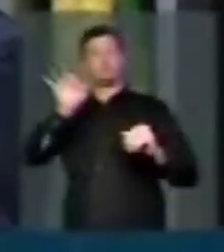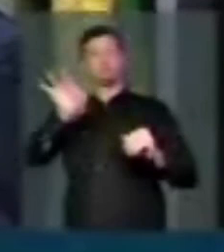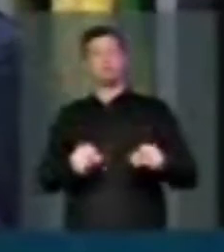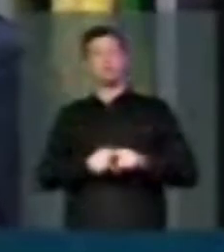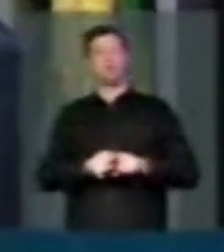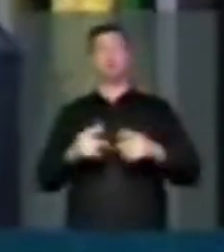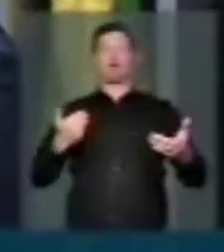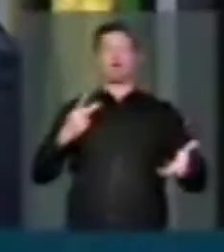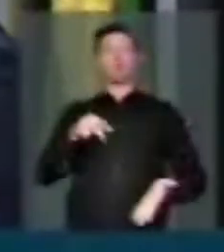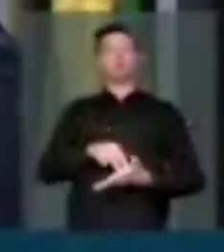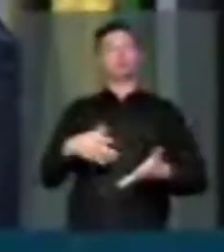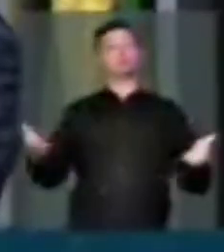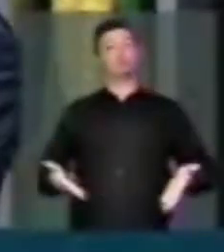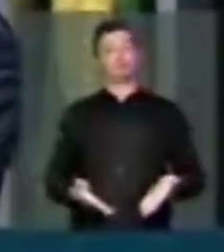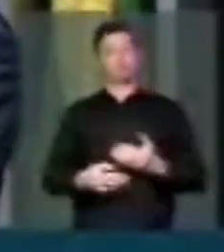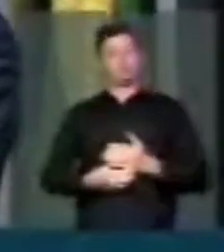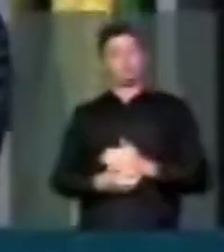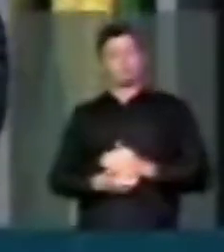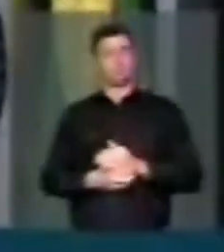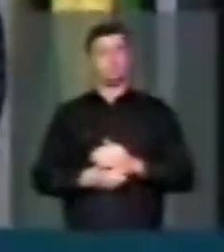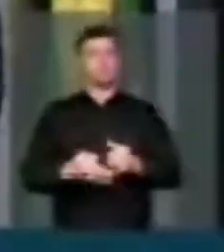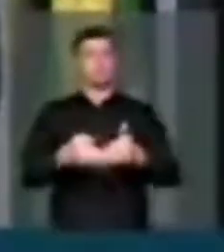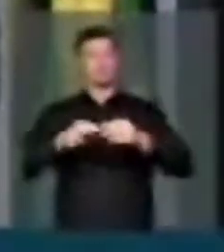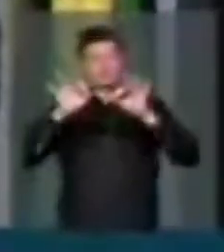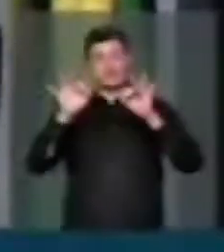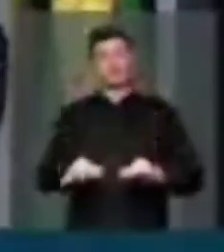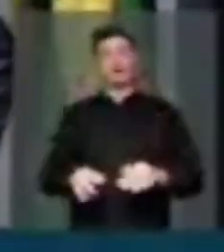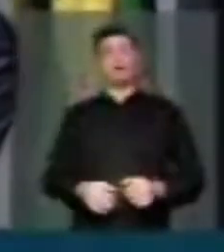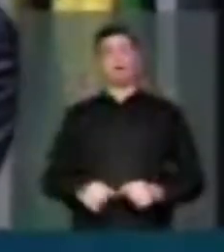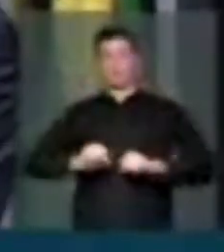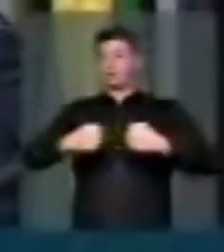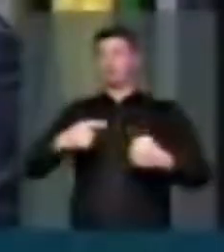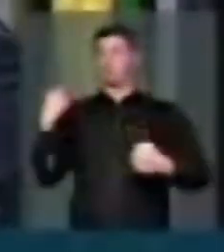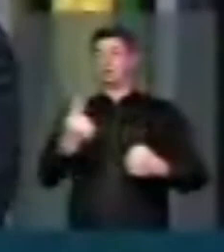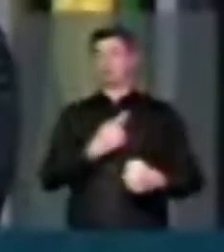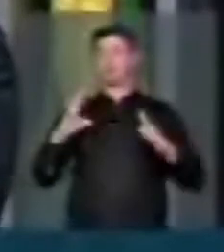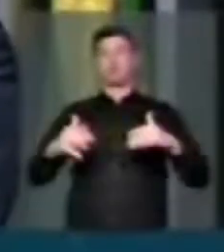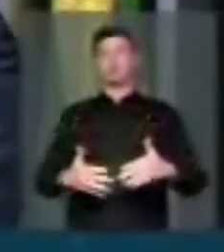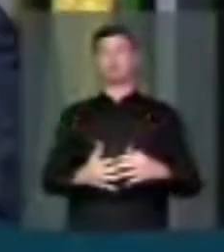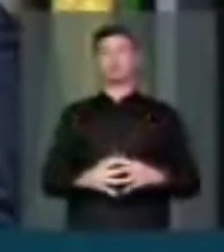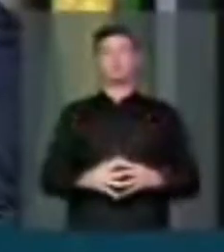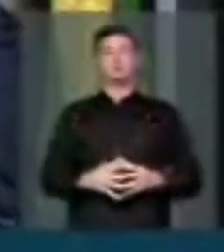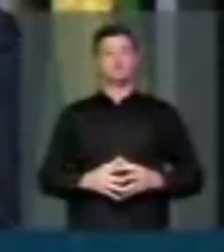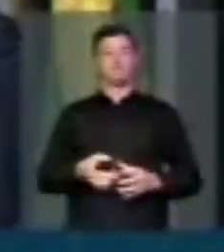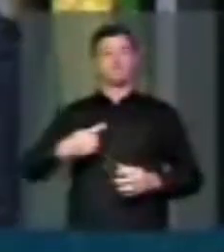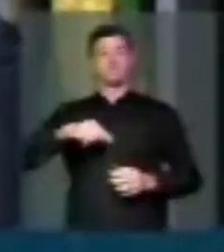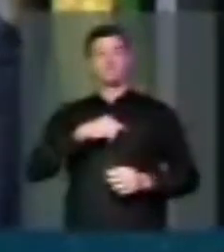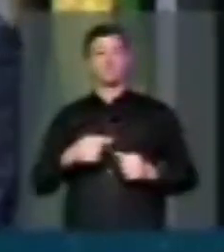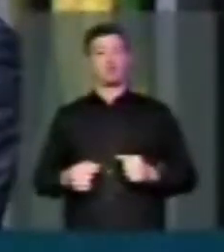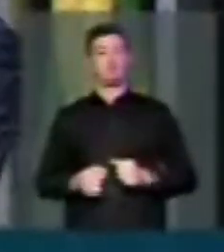presidente, eu ocupo esta tribuna para pedir exatamente o empenho desta casa através da comissão que nós estamos